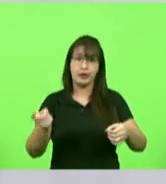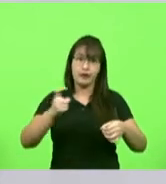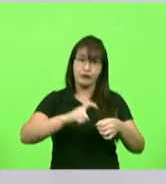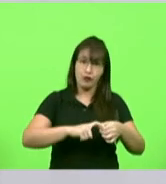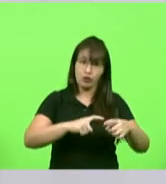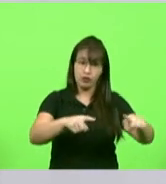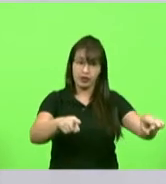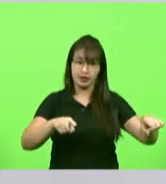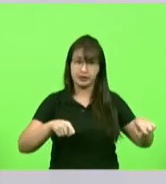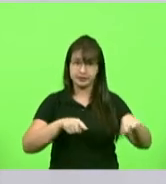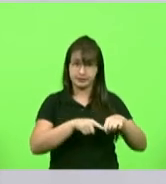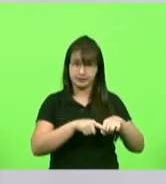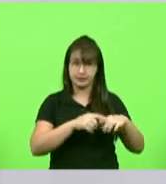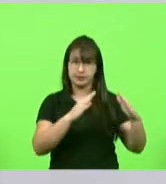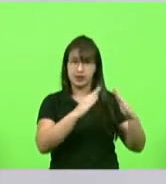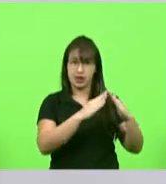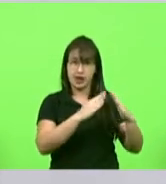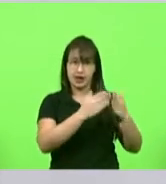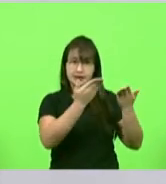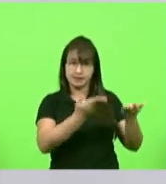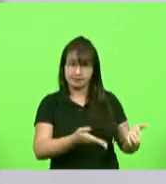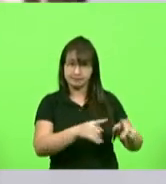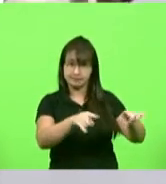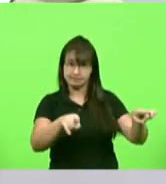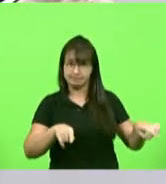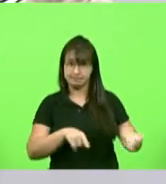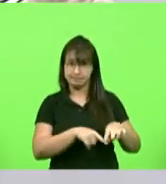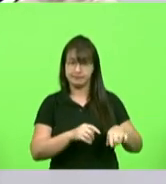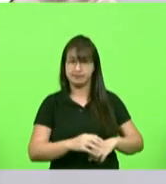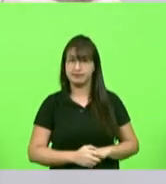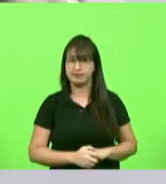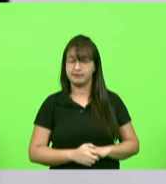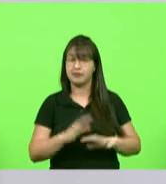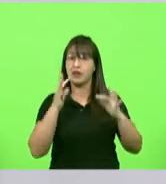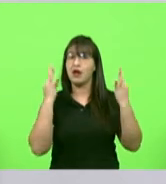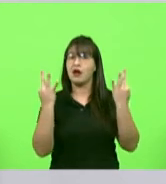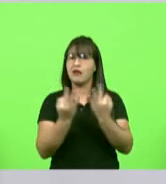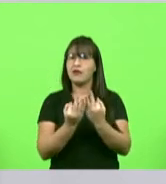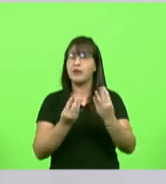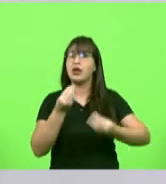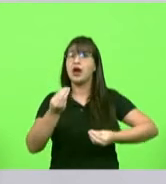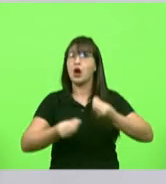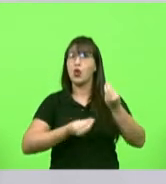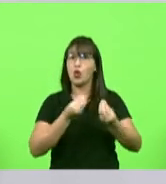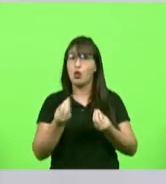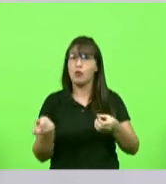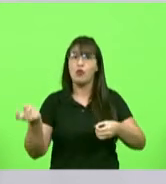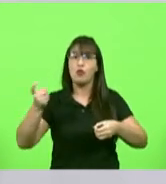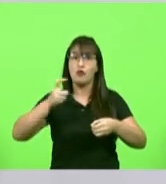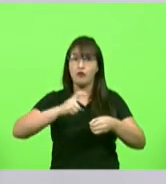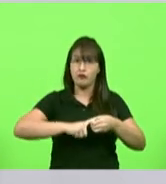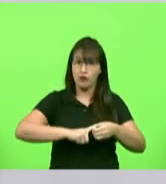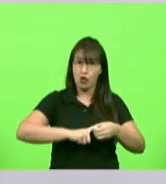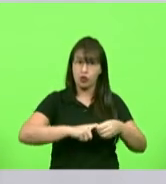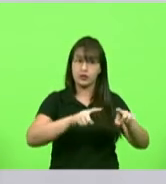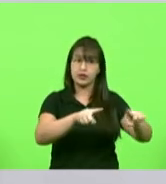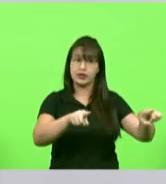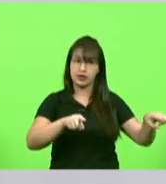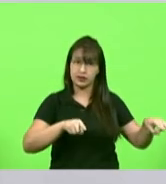de voltar para a propriedade as famílias então voltaram para essas propriedades